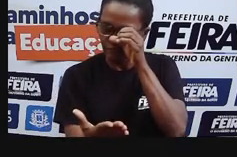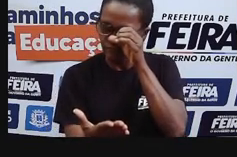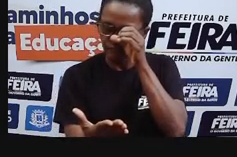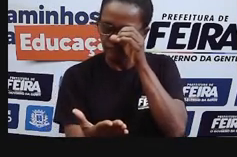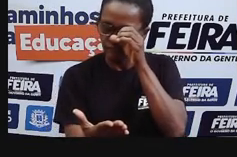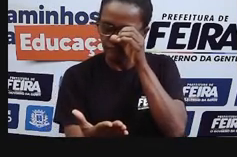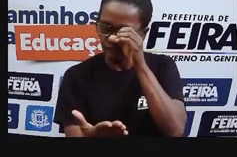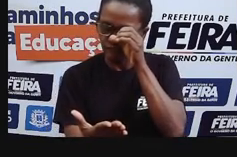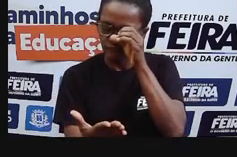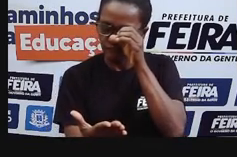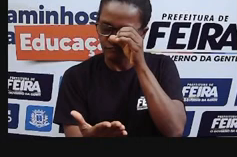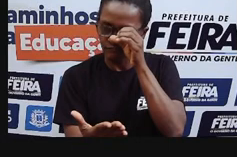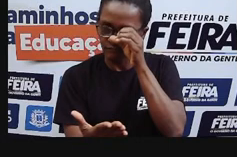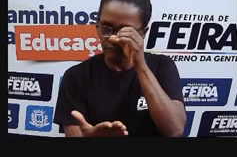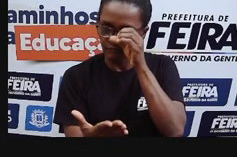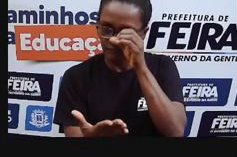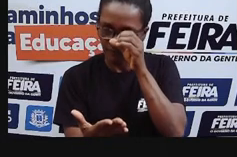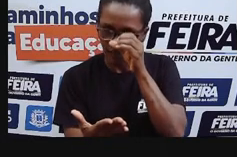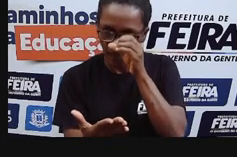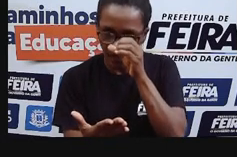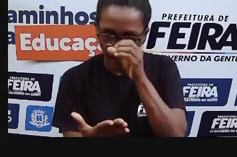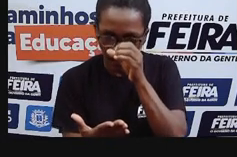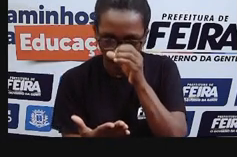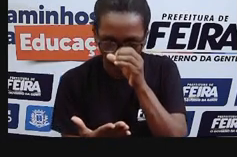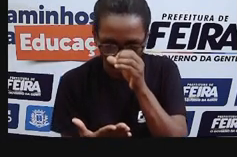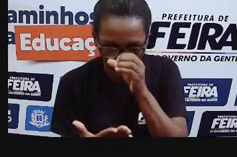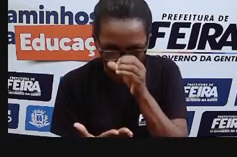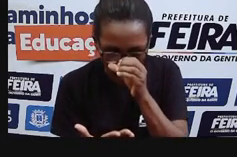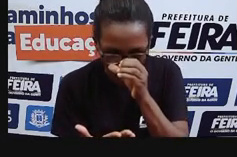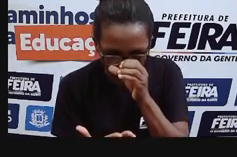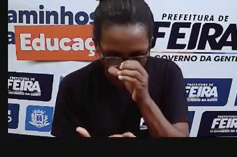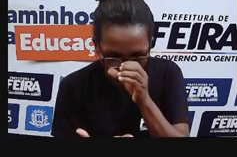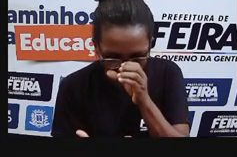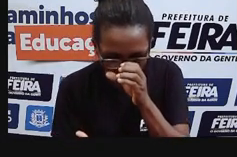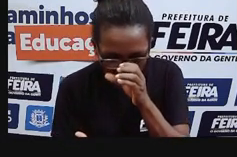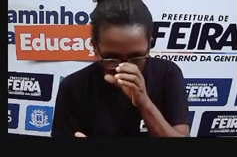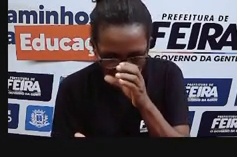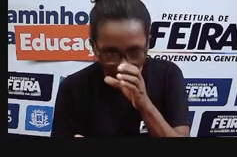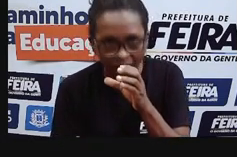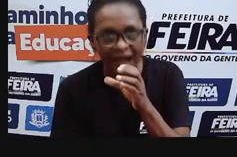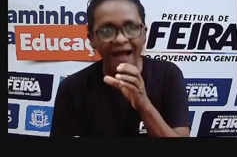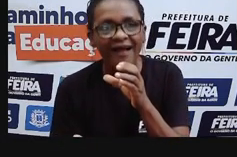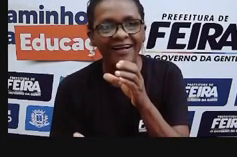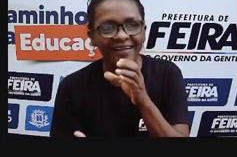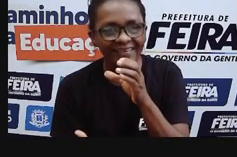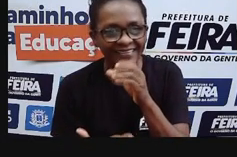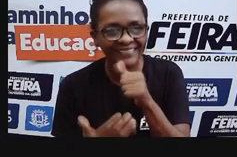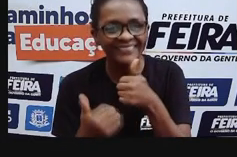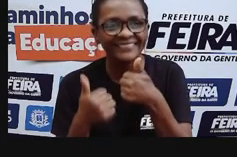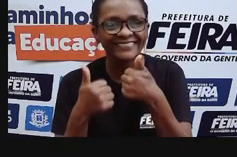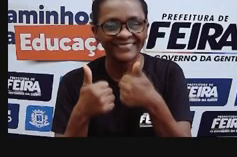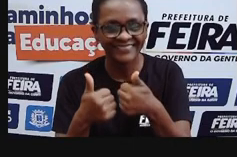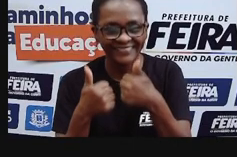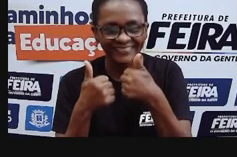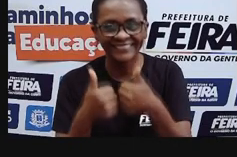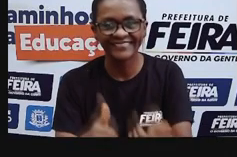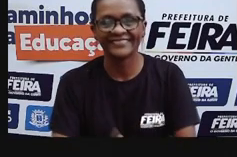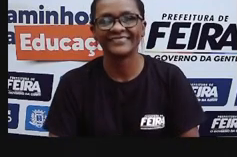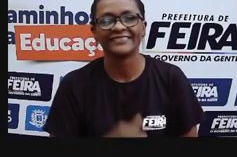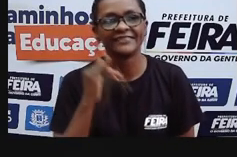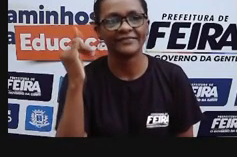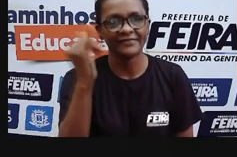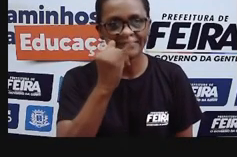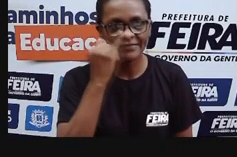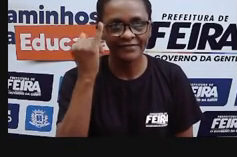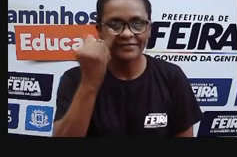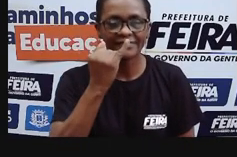aproximar mais, né? Do tamanho e das características do objeto que eu estou observando,